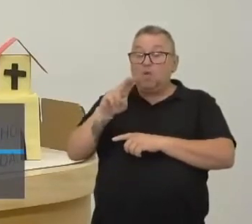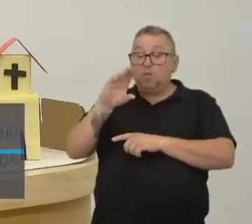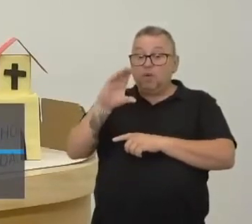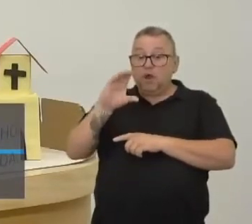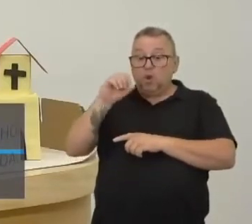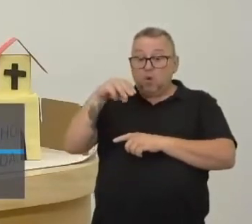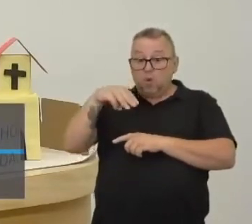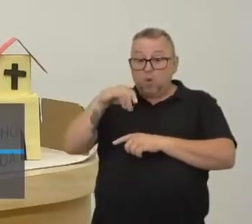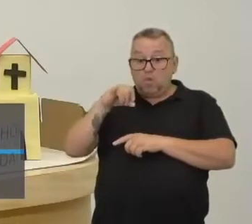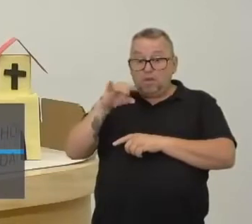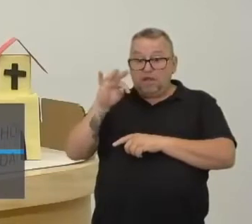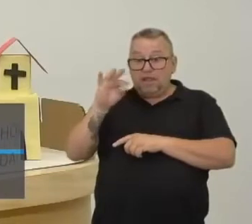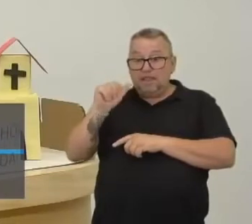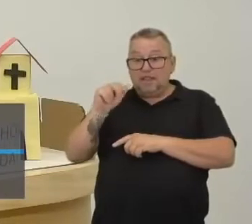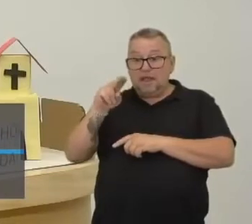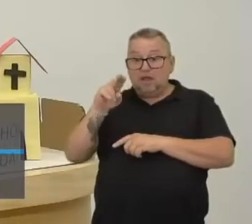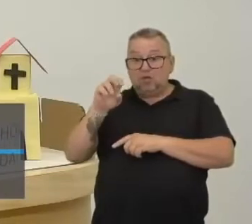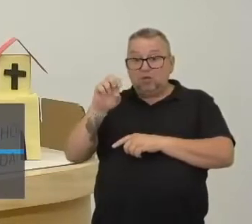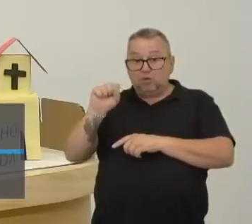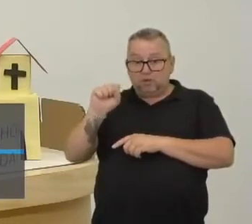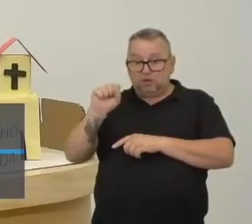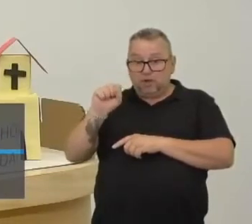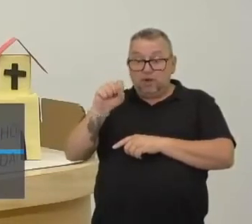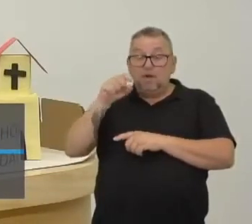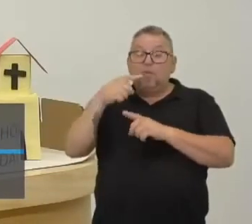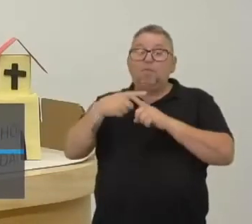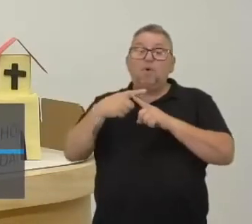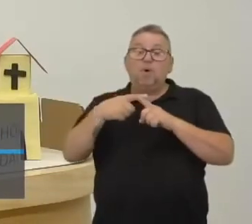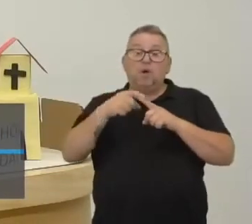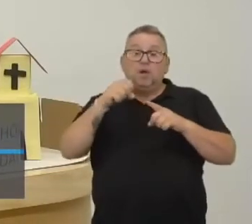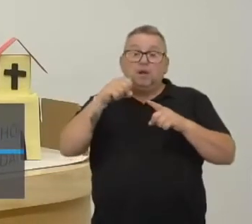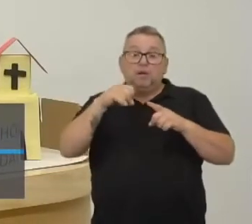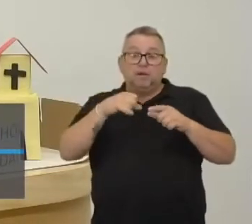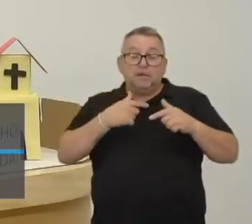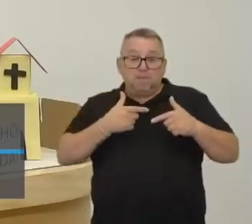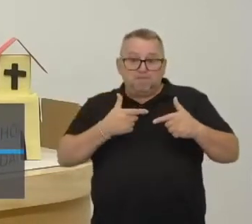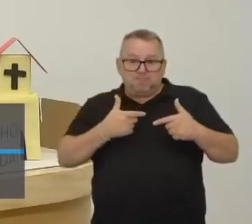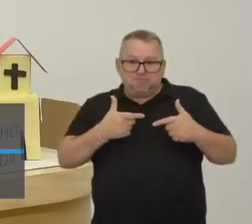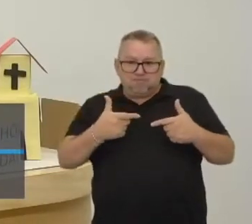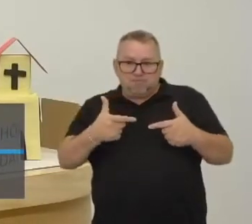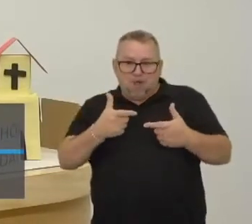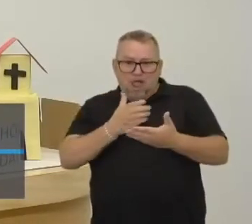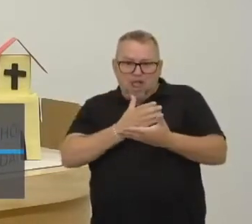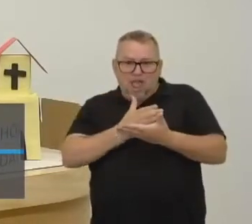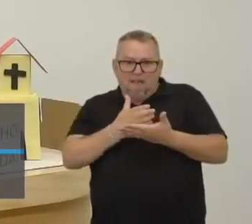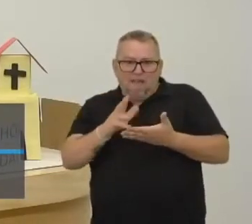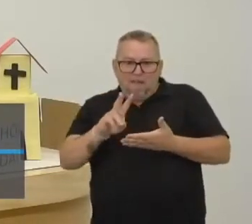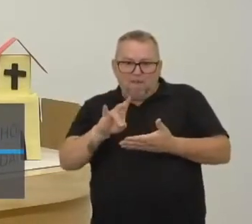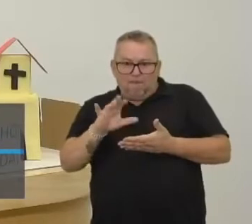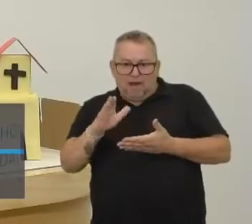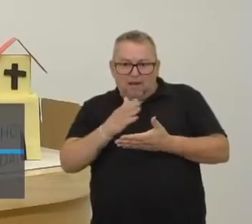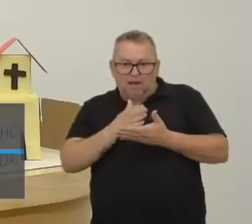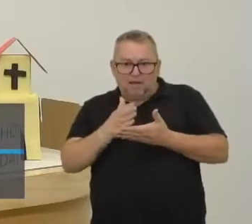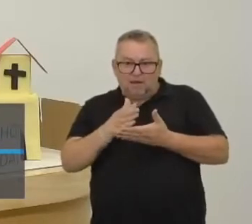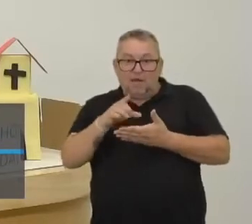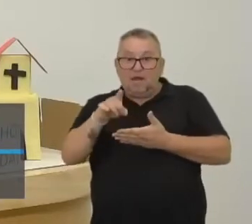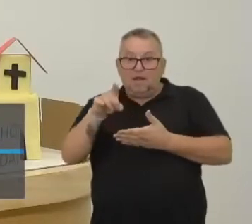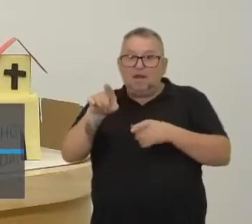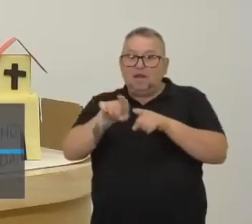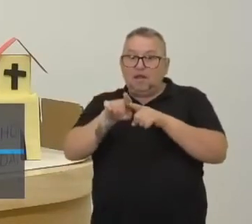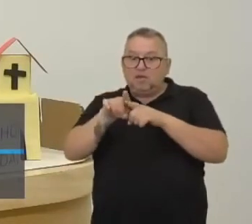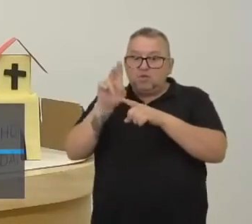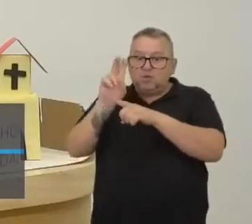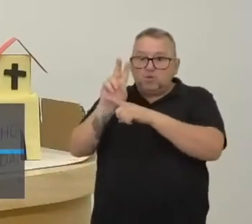porque se tiver guerra, se tiver guerra, esse senhor feudal aqui, ó, que é um vassalo também, ele vai ter que